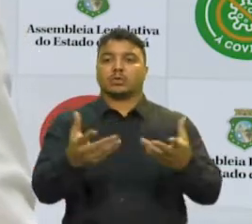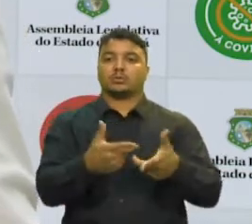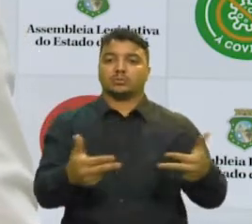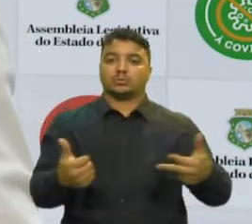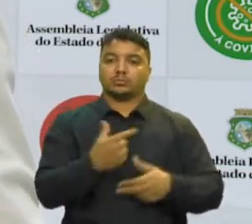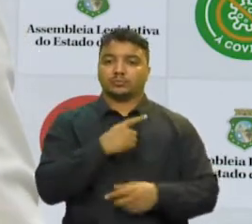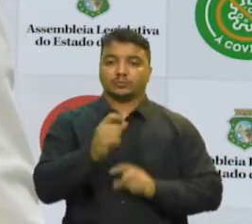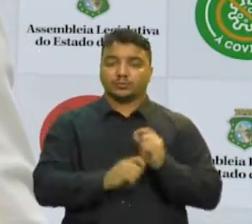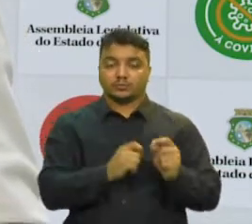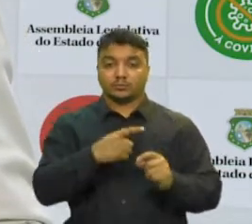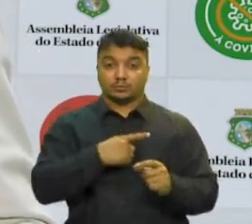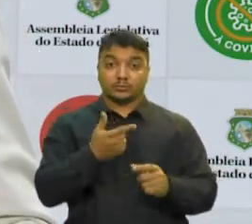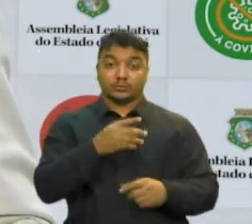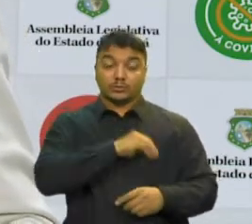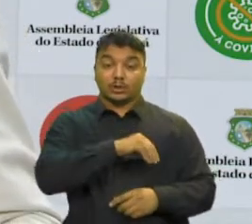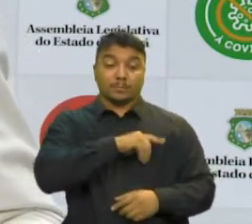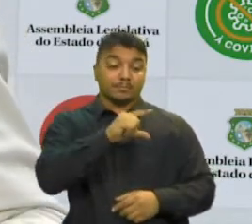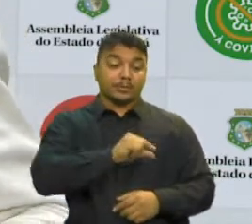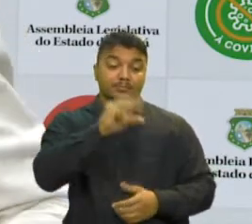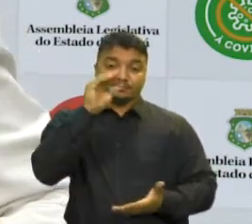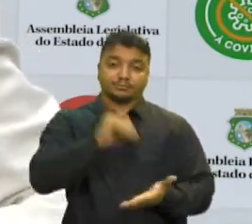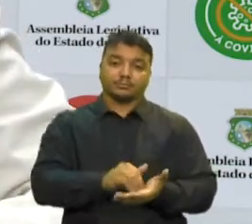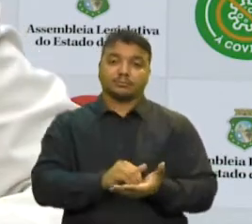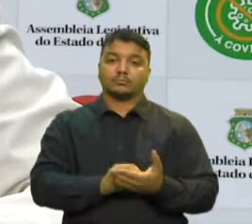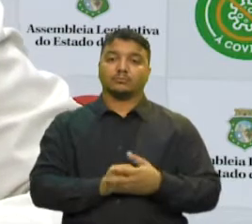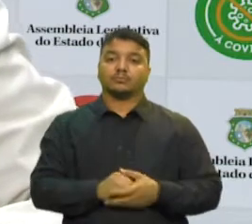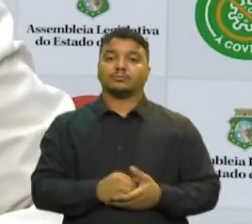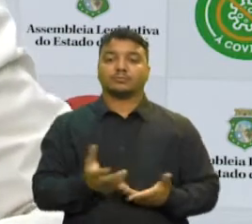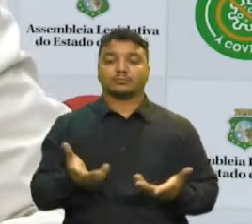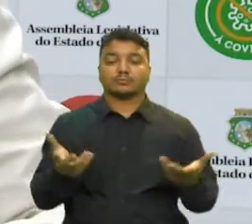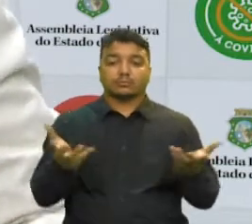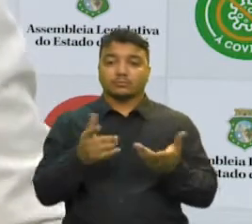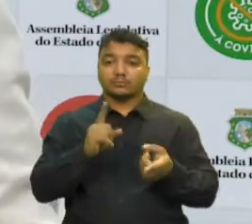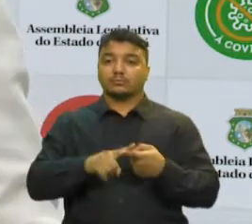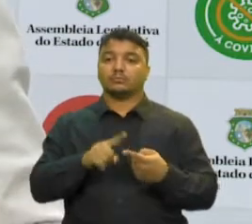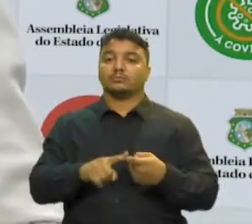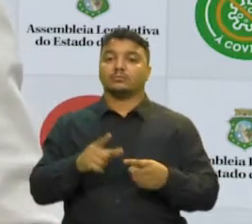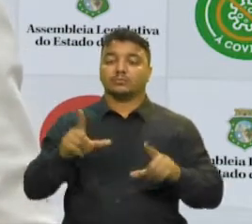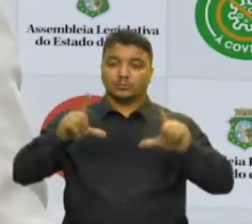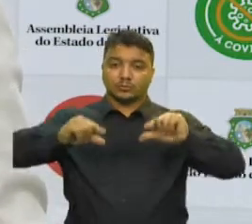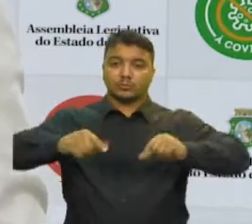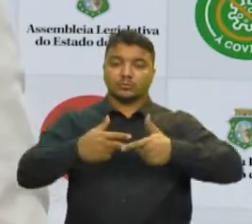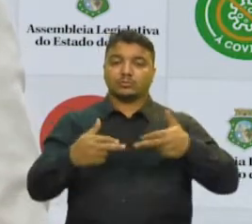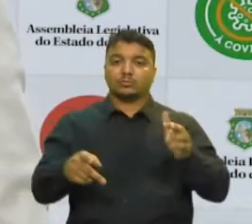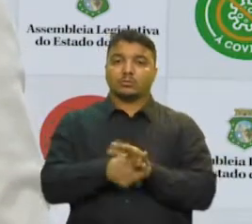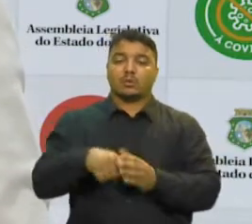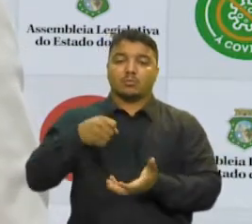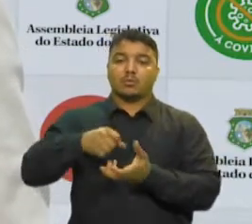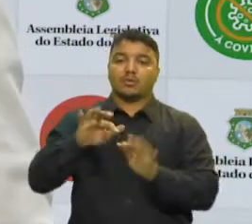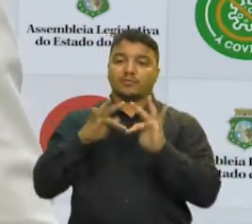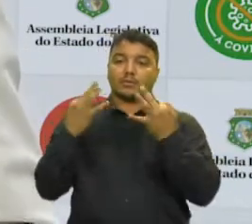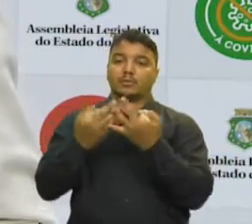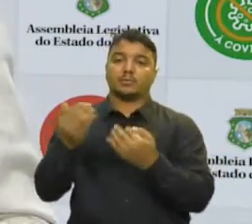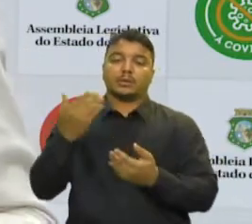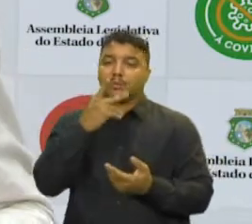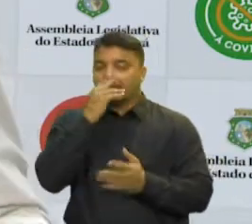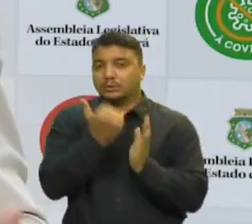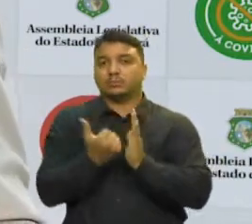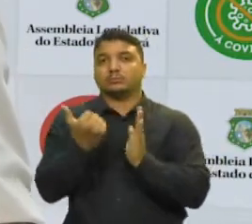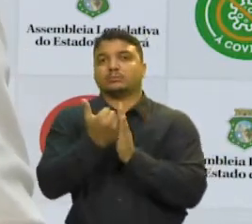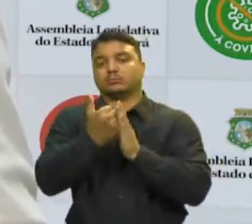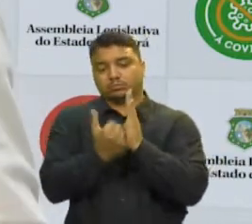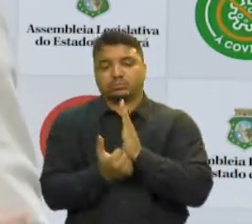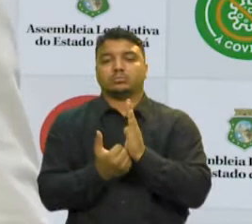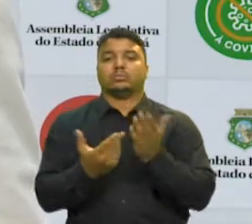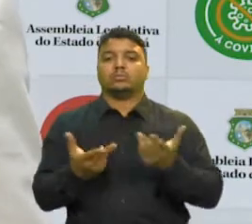investimento em salário mínimo Que antes era valorizado Foi diminuição do crescimento da velocidade do Bolsa Família na época As políticas de